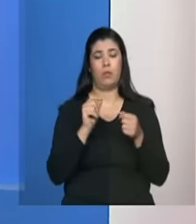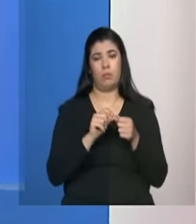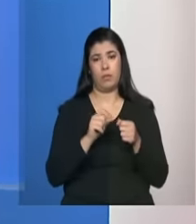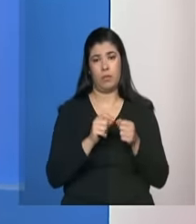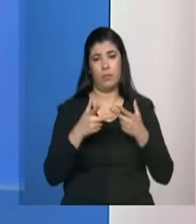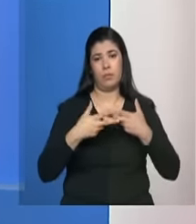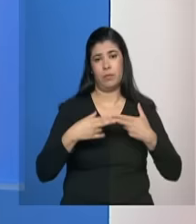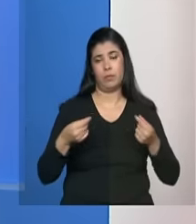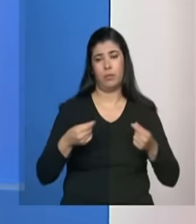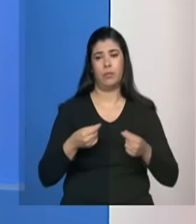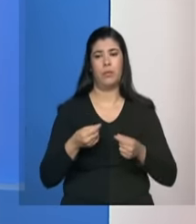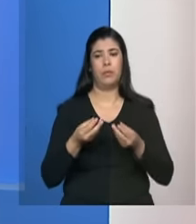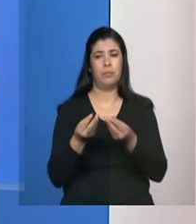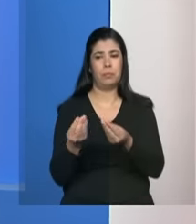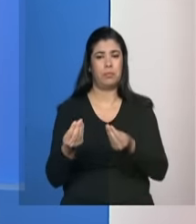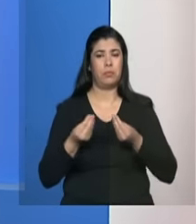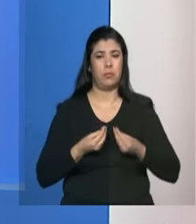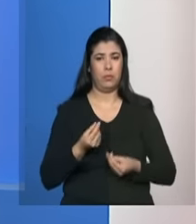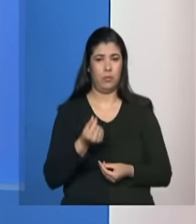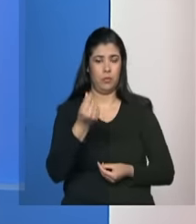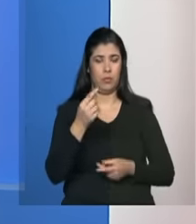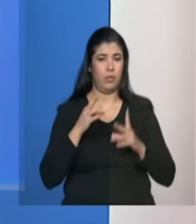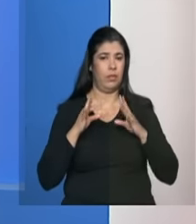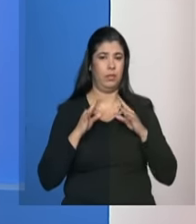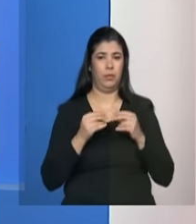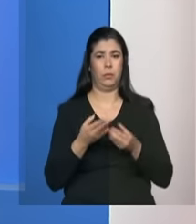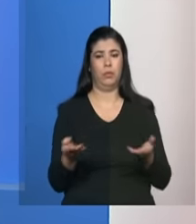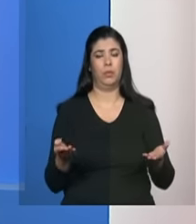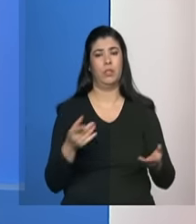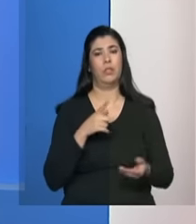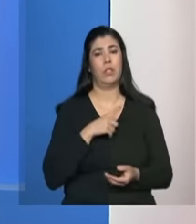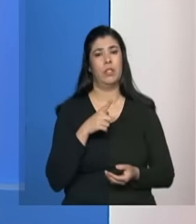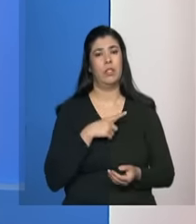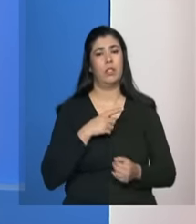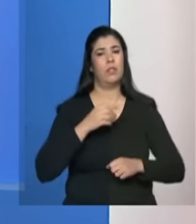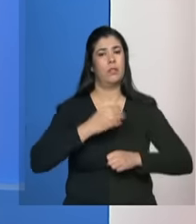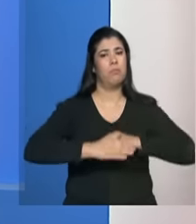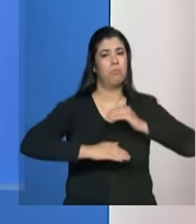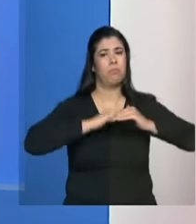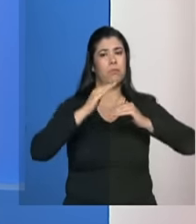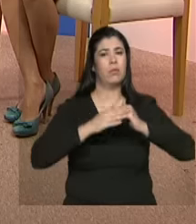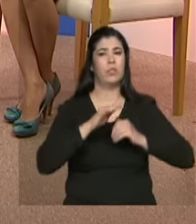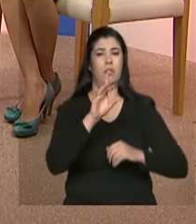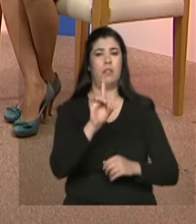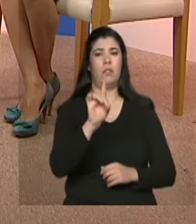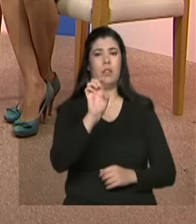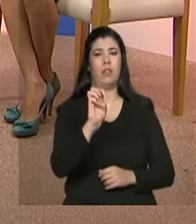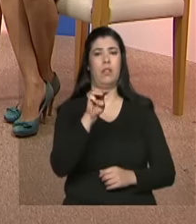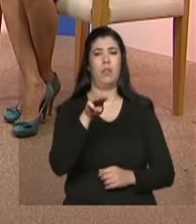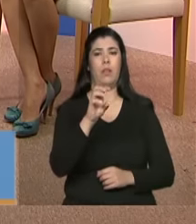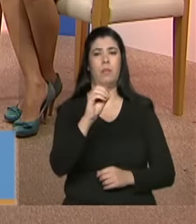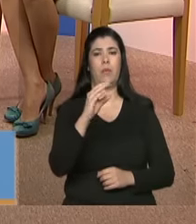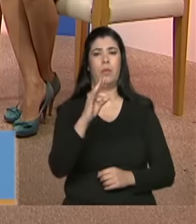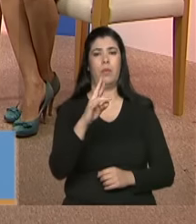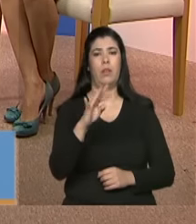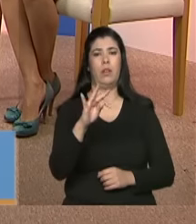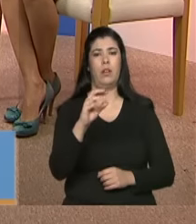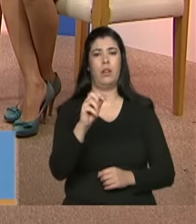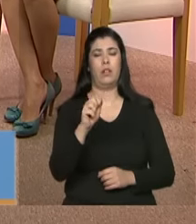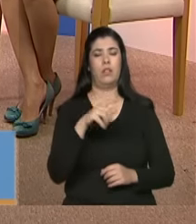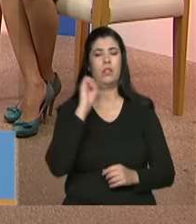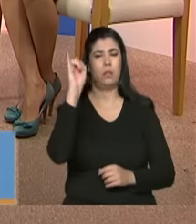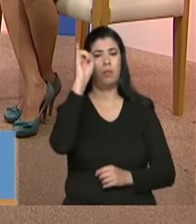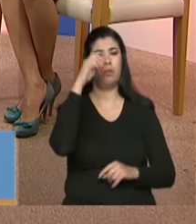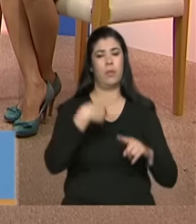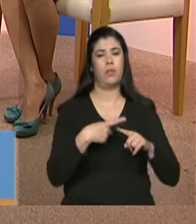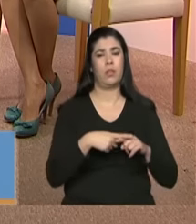possam receber os recursos tudo isso então a gente considera que é uma construção democrática por isso que a gente entende que é uma importância